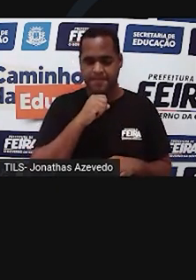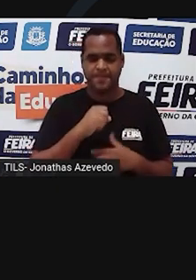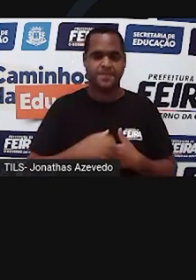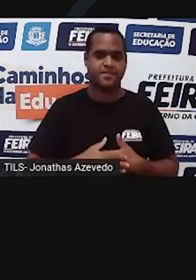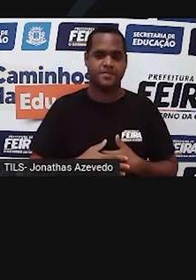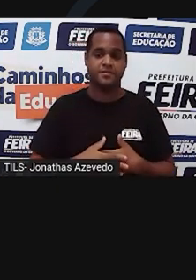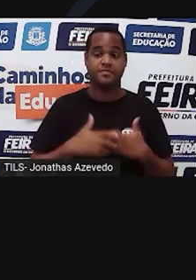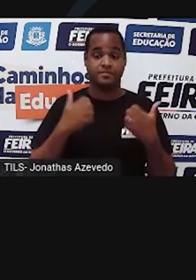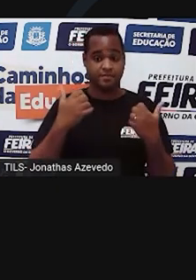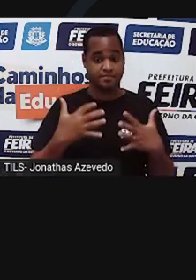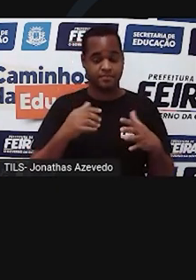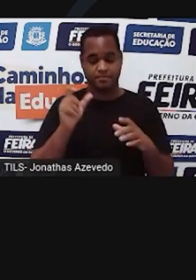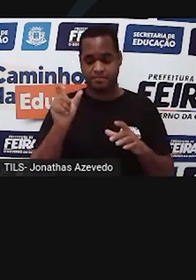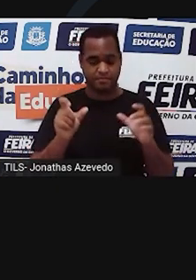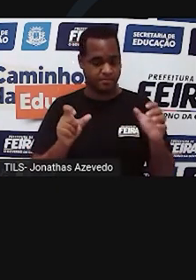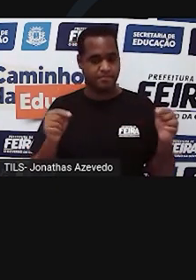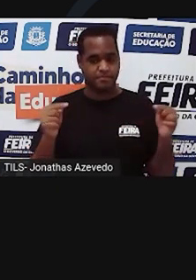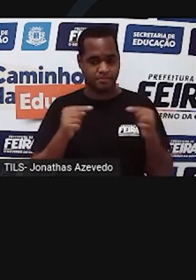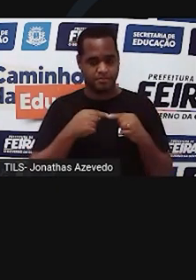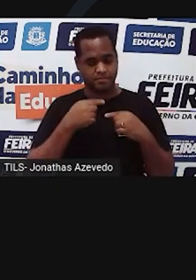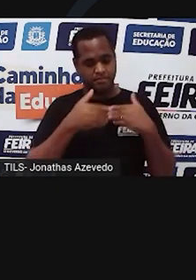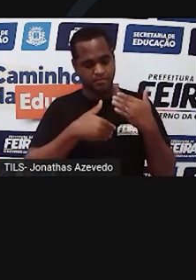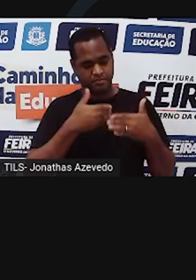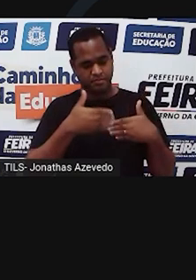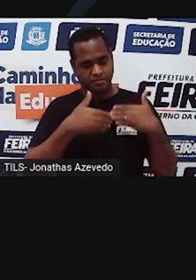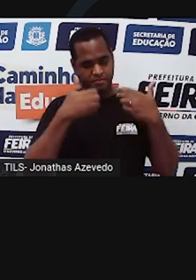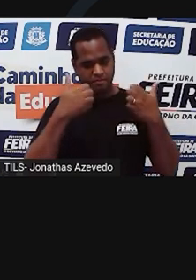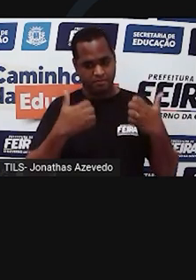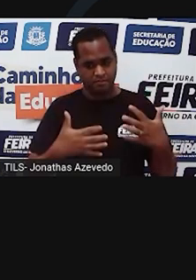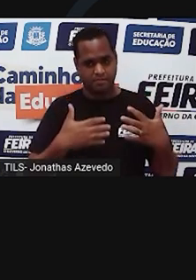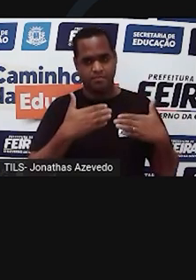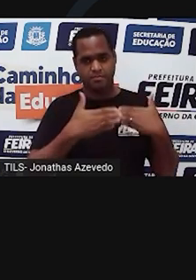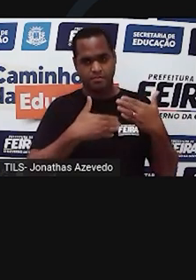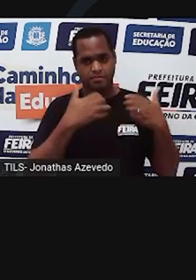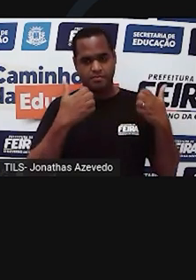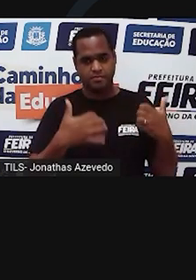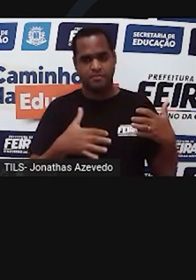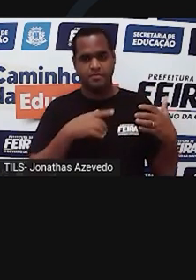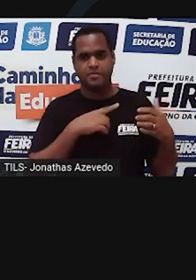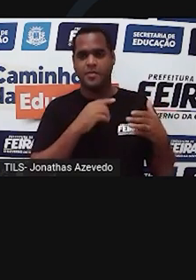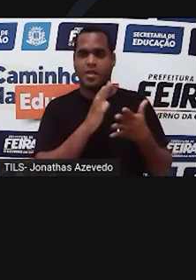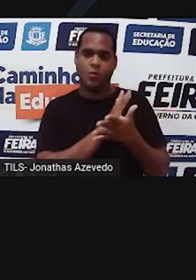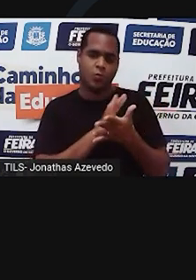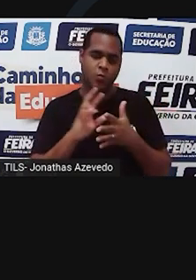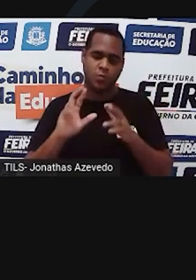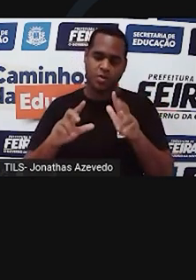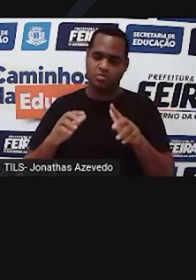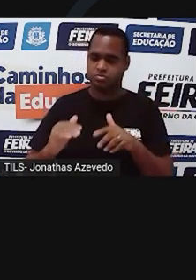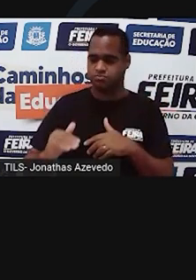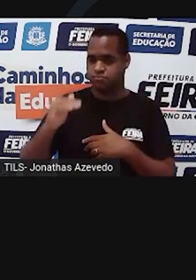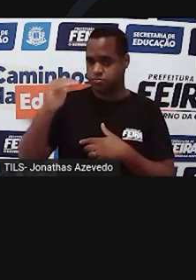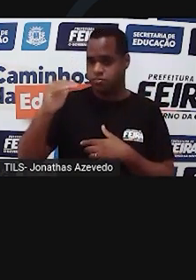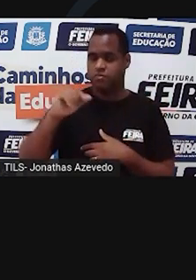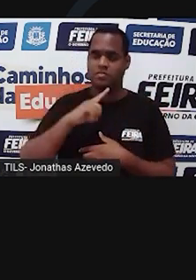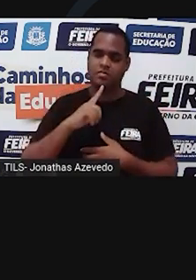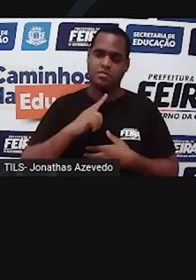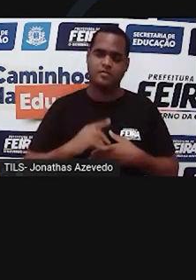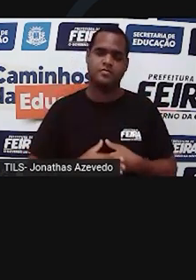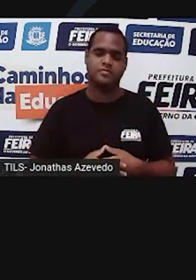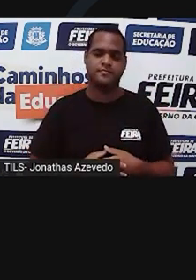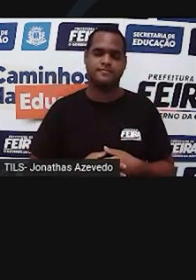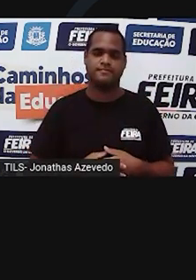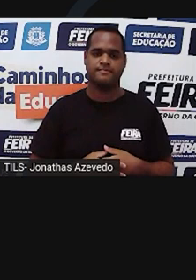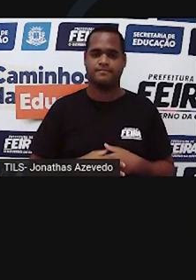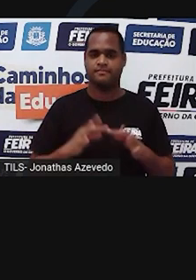Essas características vão passando de geração para geração, porém algumas se sobressaem sobre as outras. Com